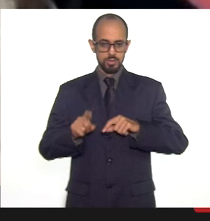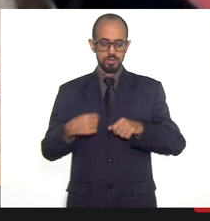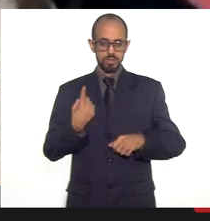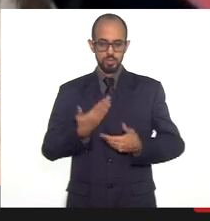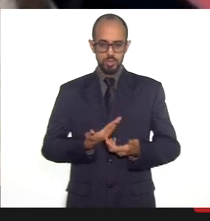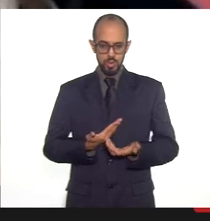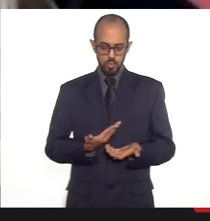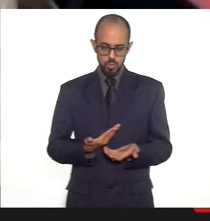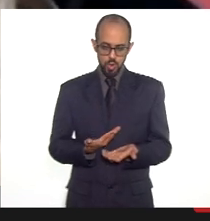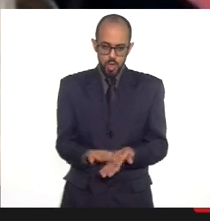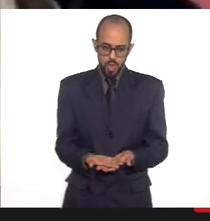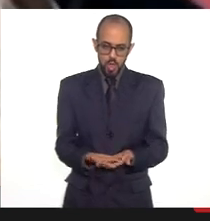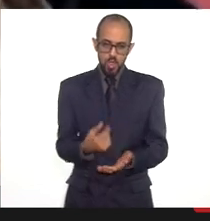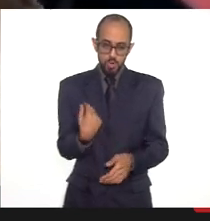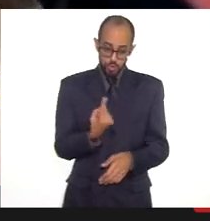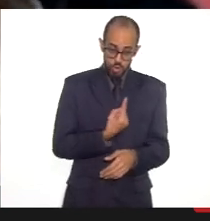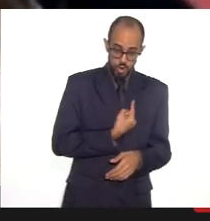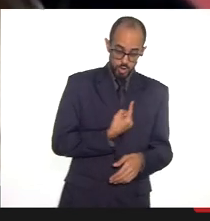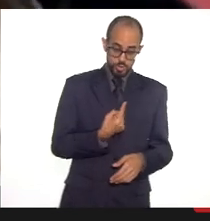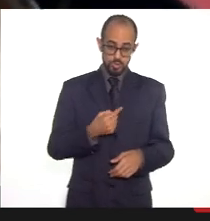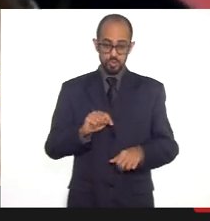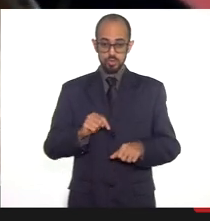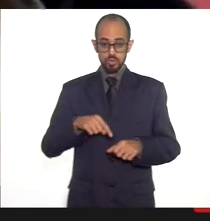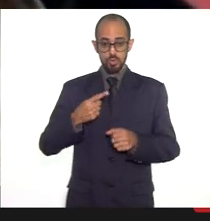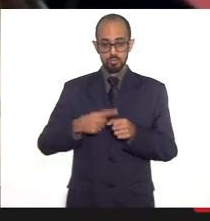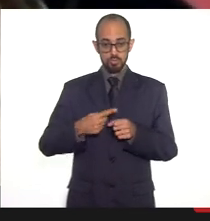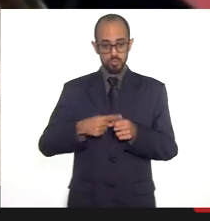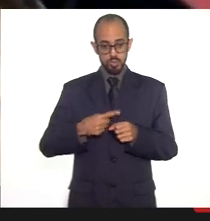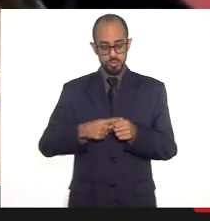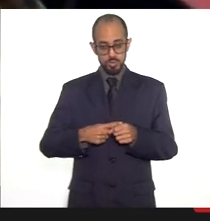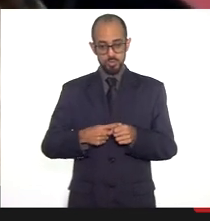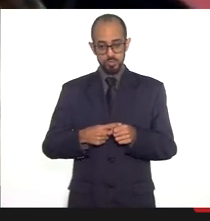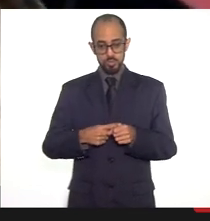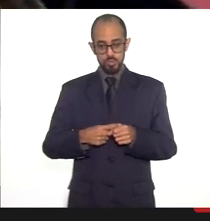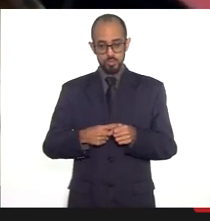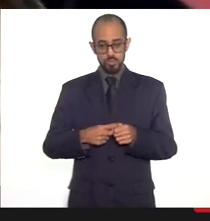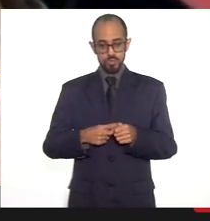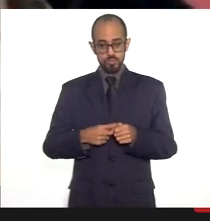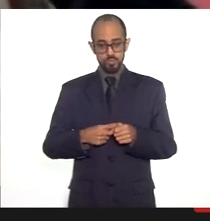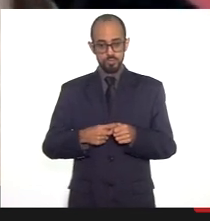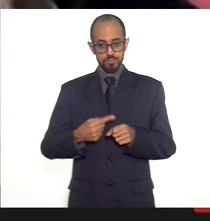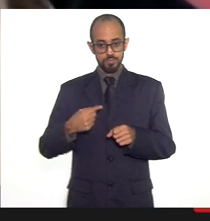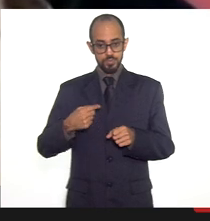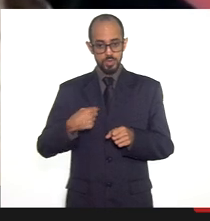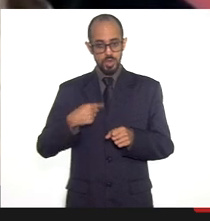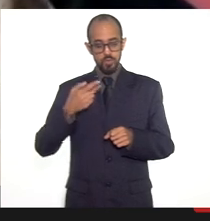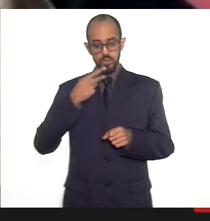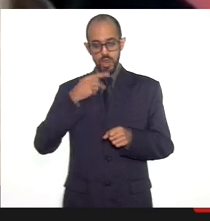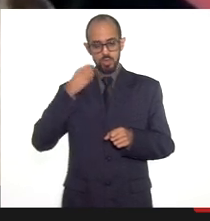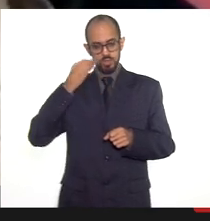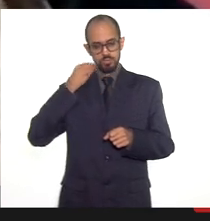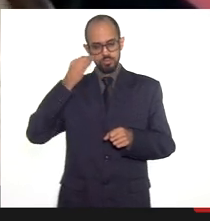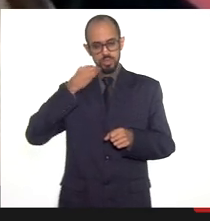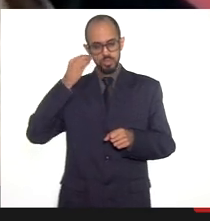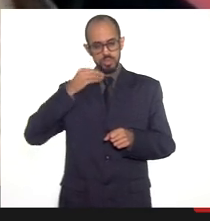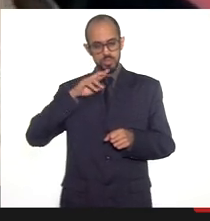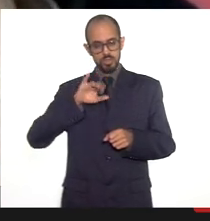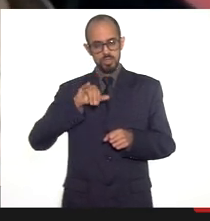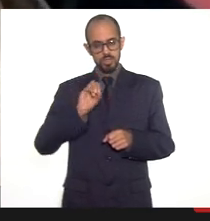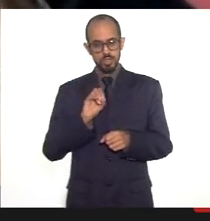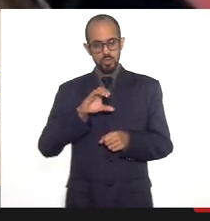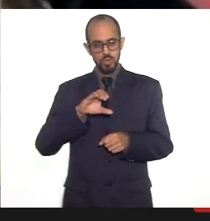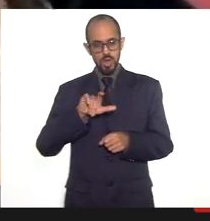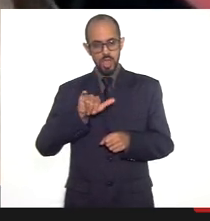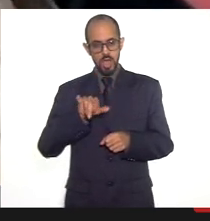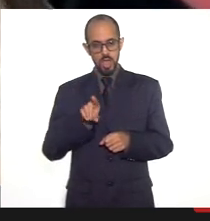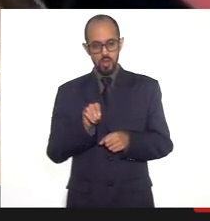que nós somos municípios e assim eu falo da minha experiência em Rio Claro eu não tive dificuldade